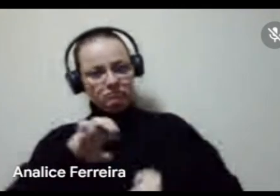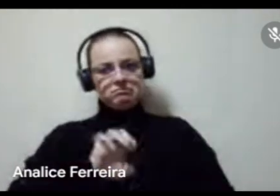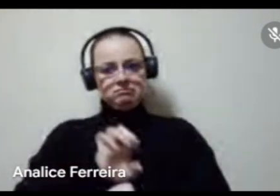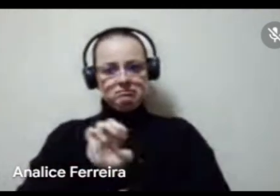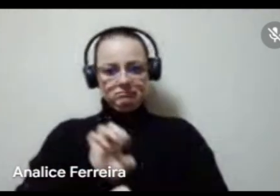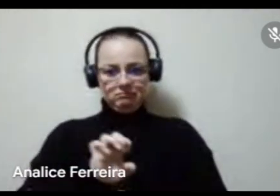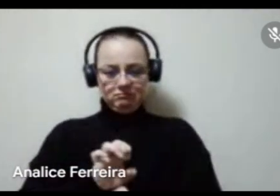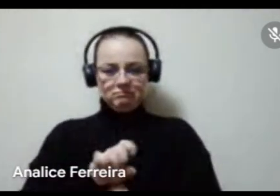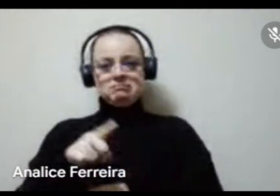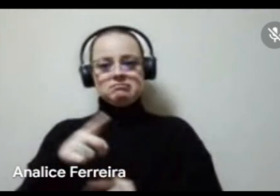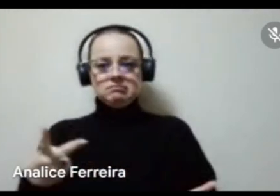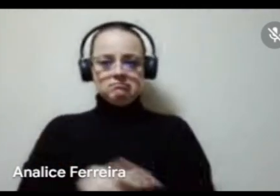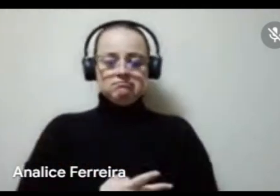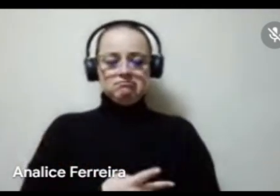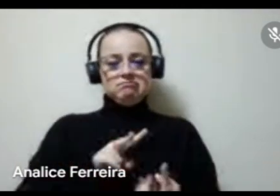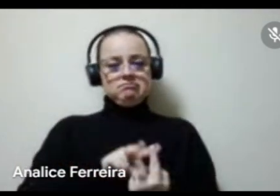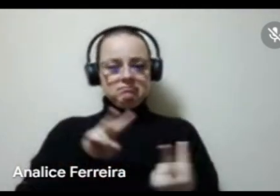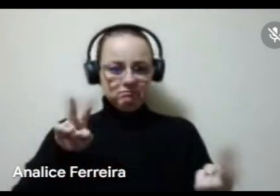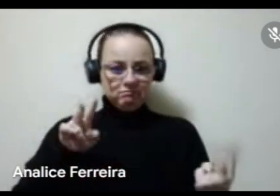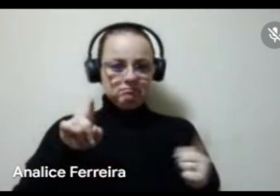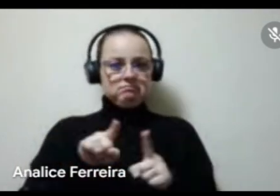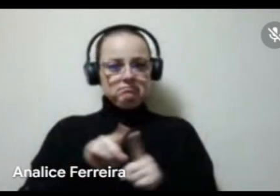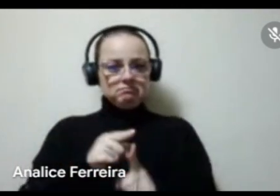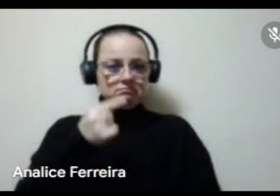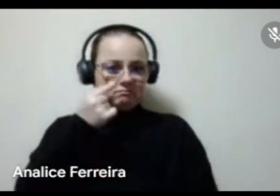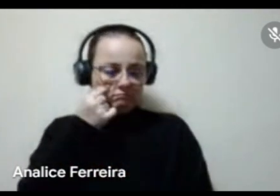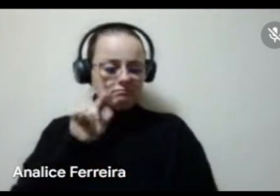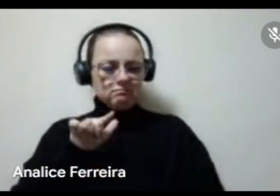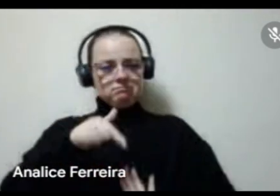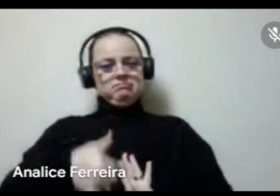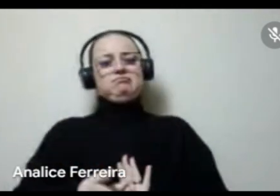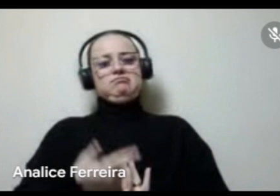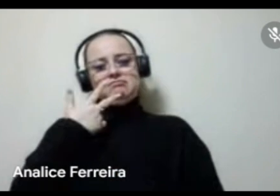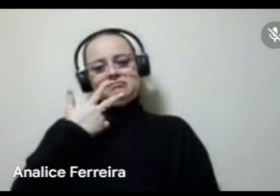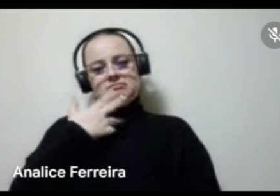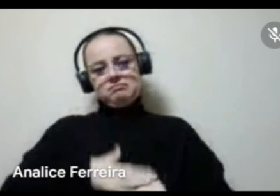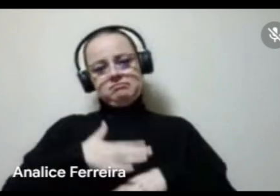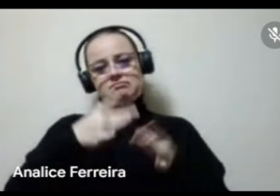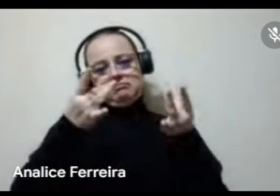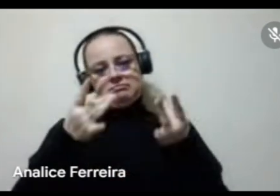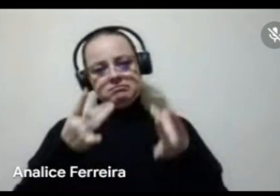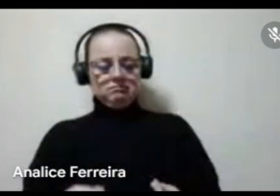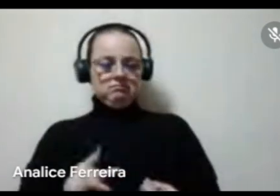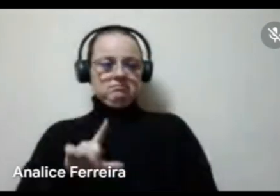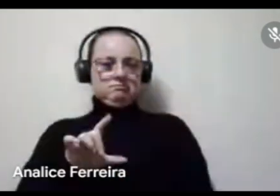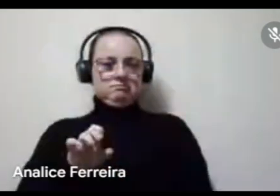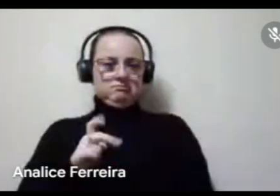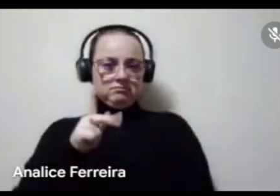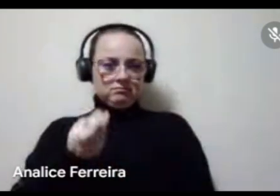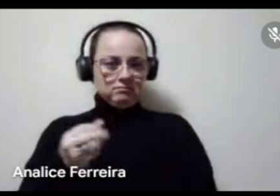que aconteciam de forma virtual, de forma presencial, acho que depois a Leca pode falar um pouco melhor de como funcionou essa